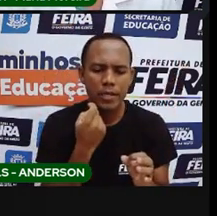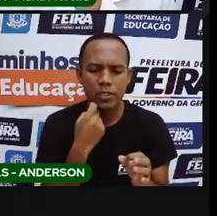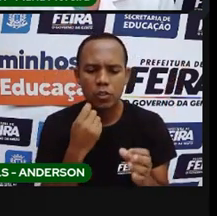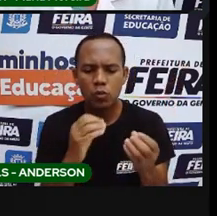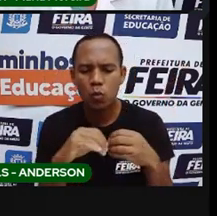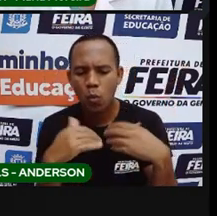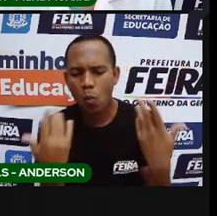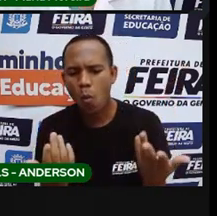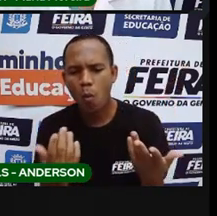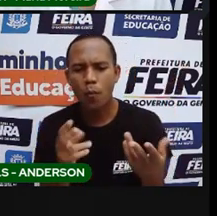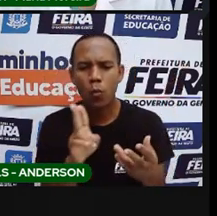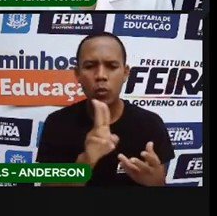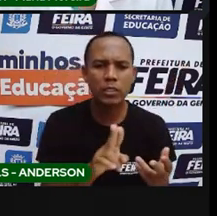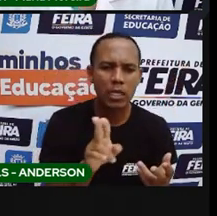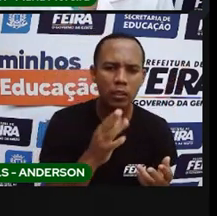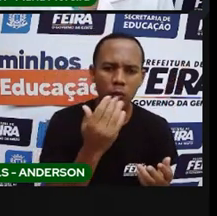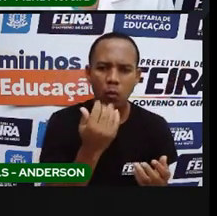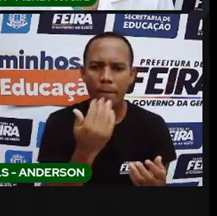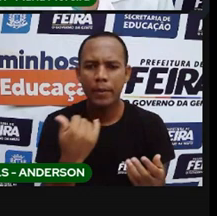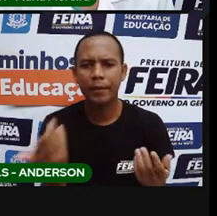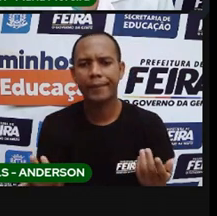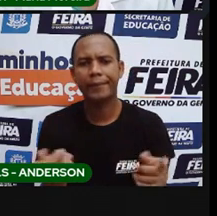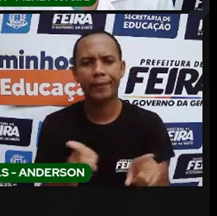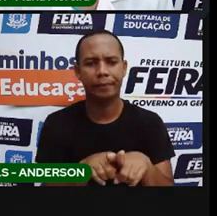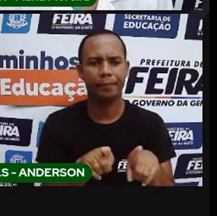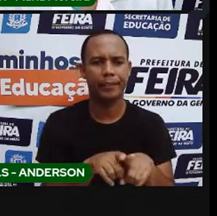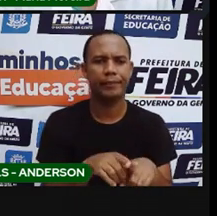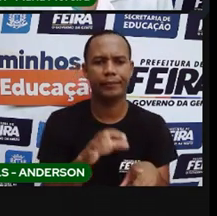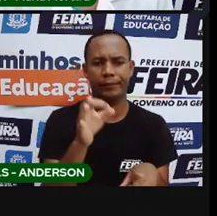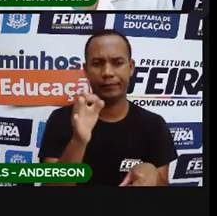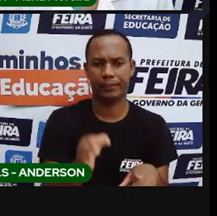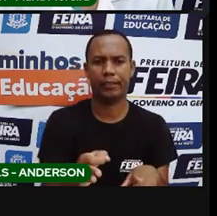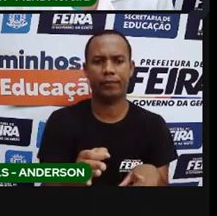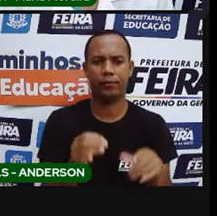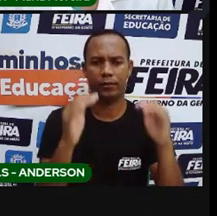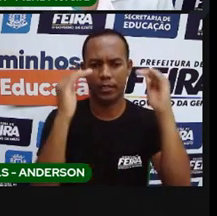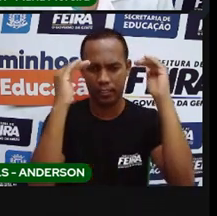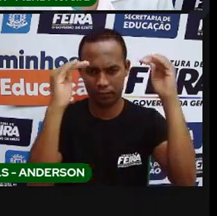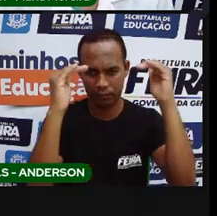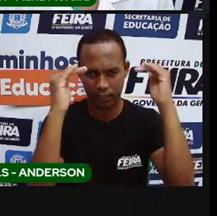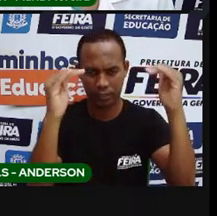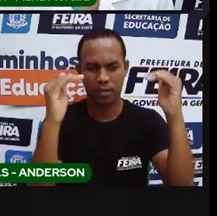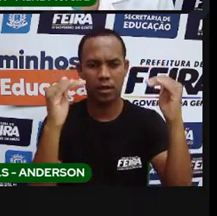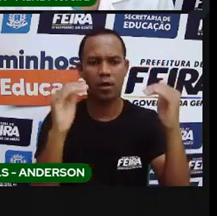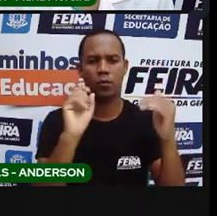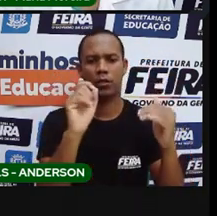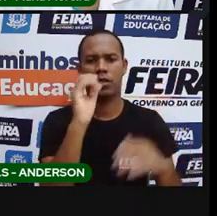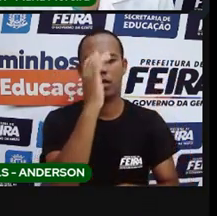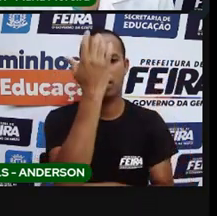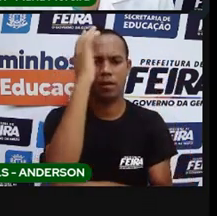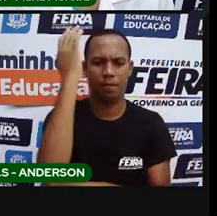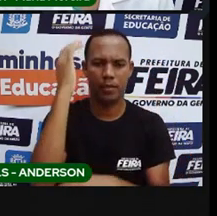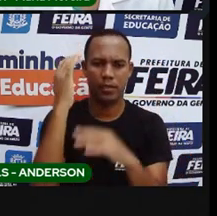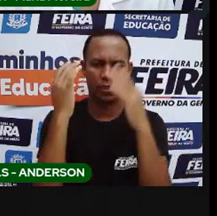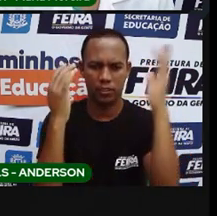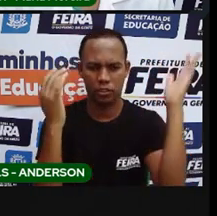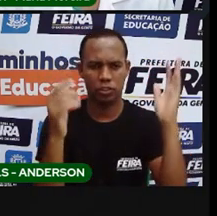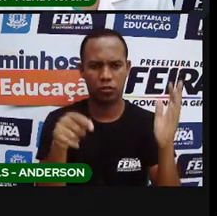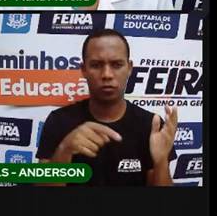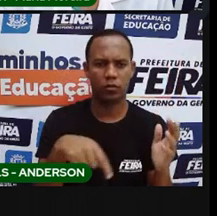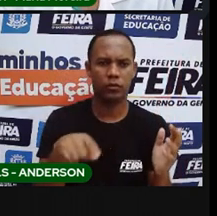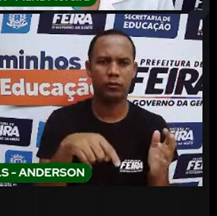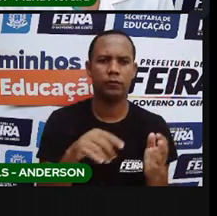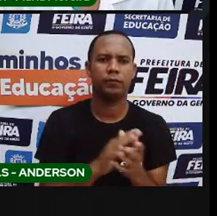serão utilizados como alimento. Com certeza, respeita e valoriza o meio ambiente muito mais que nós.